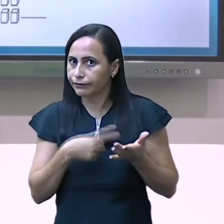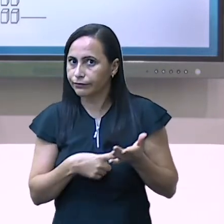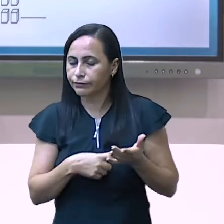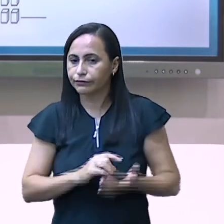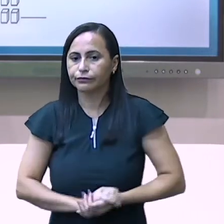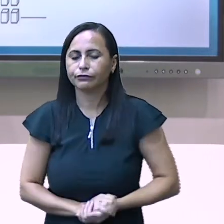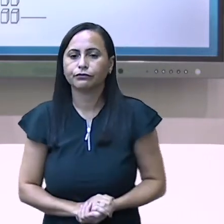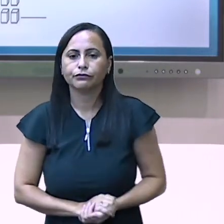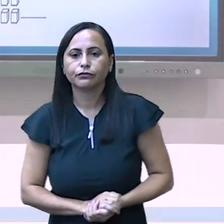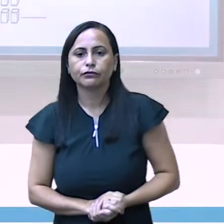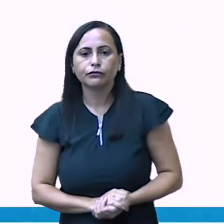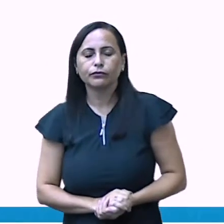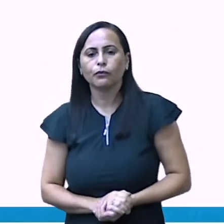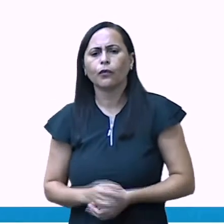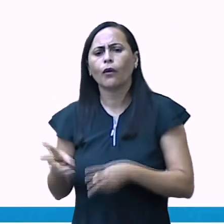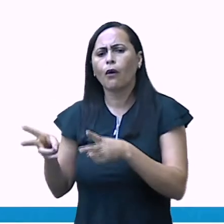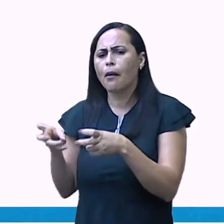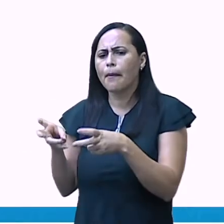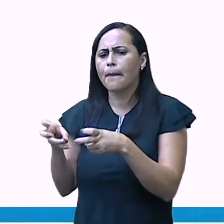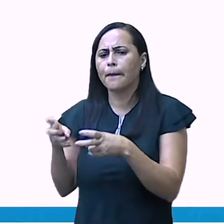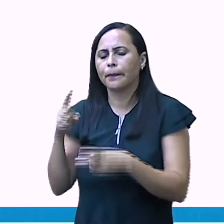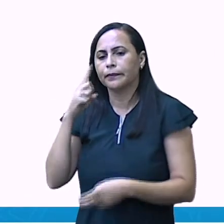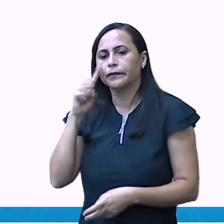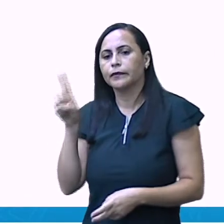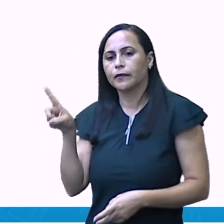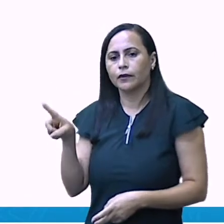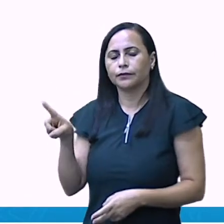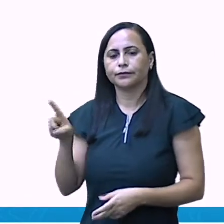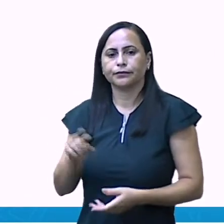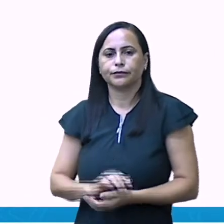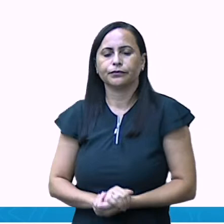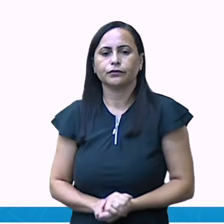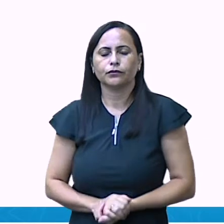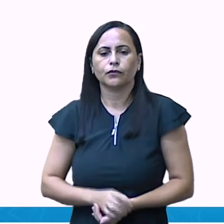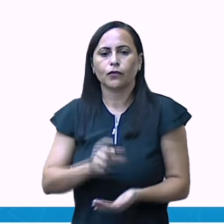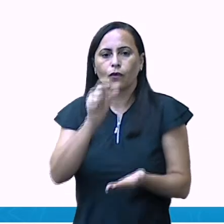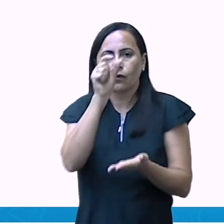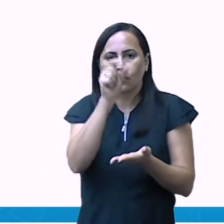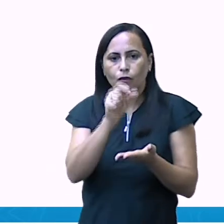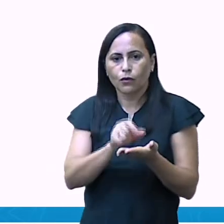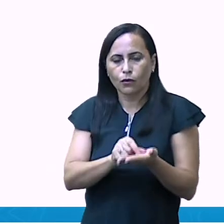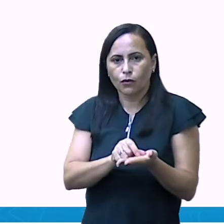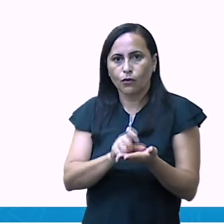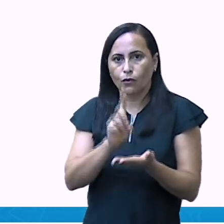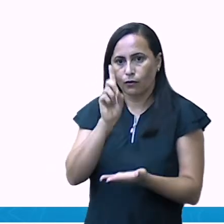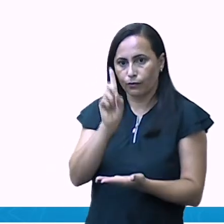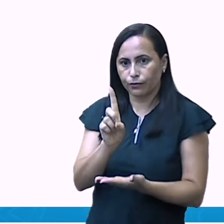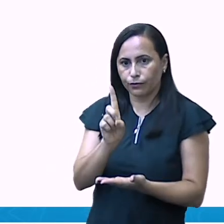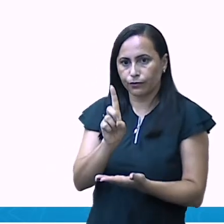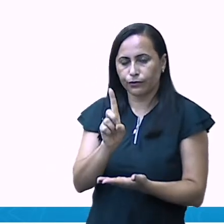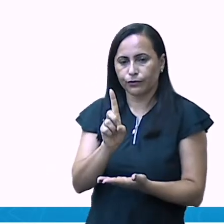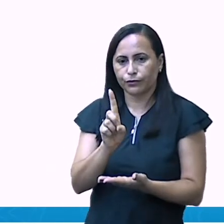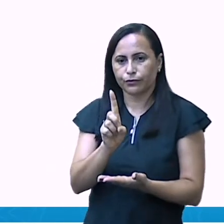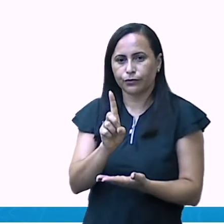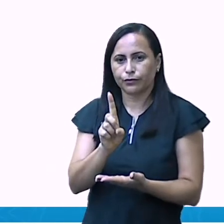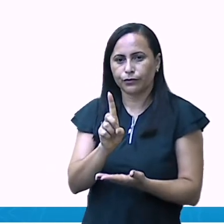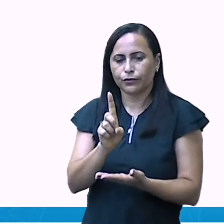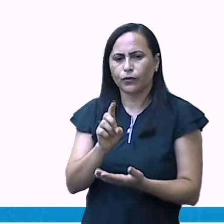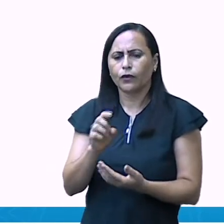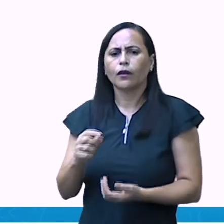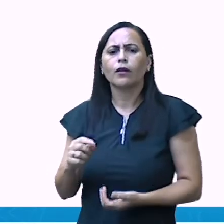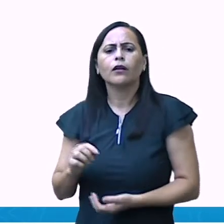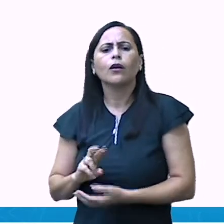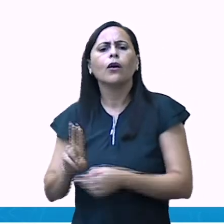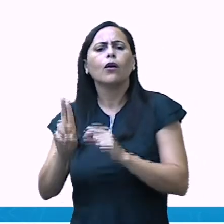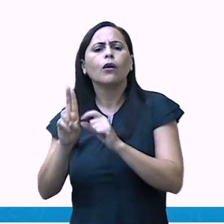este grupo. Uma dezena. Olha aqui. Uma dezena. Quantas unidades?